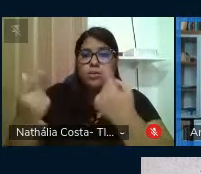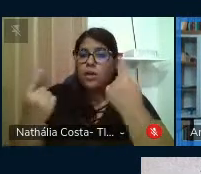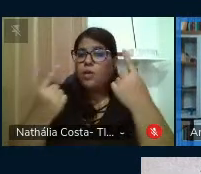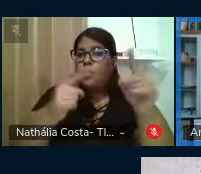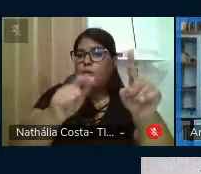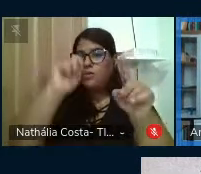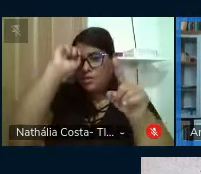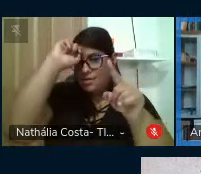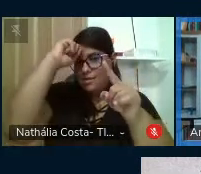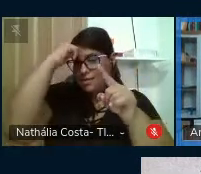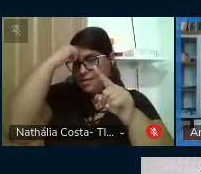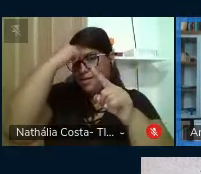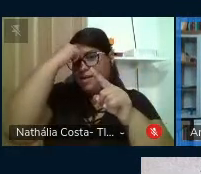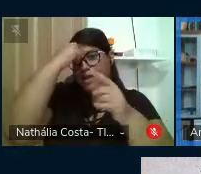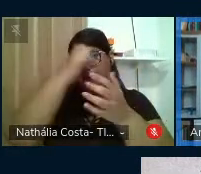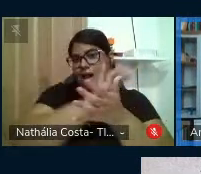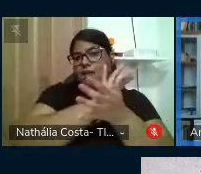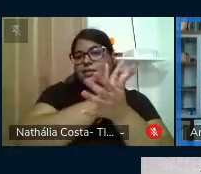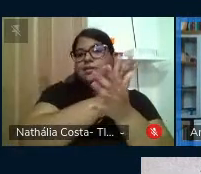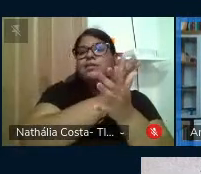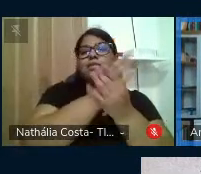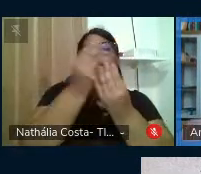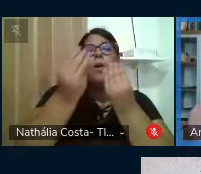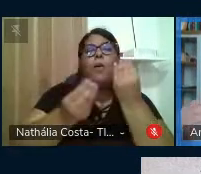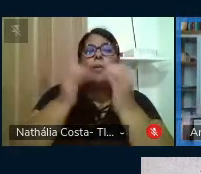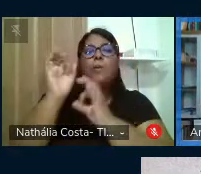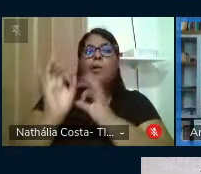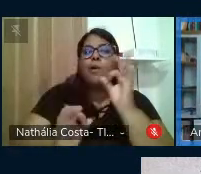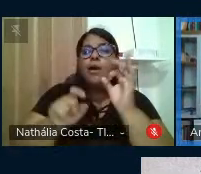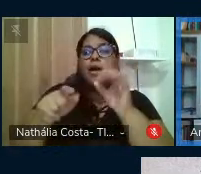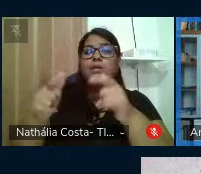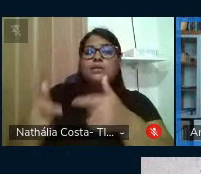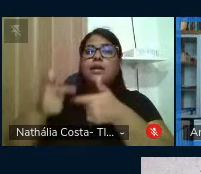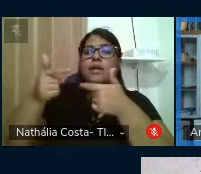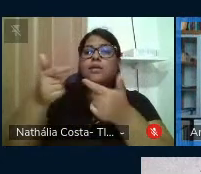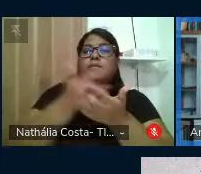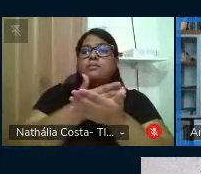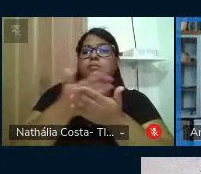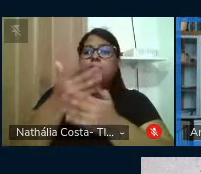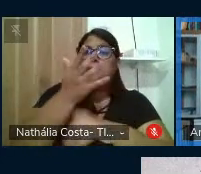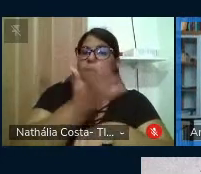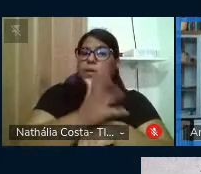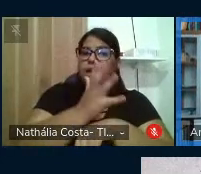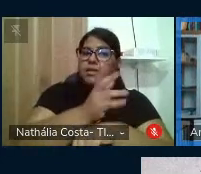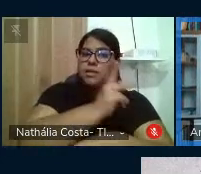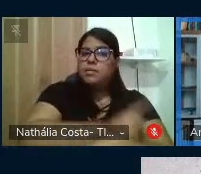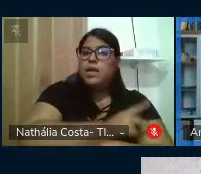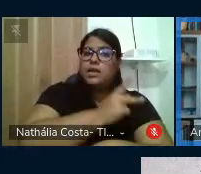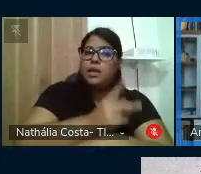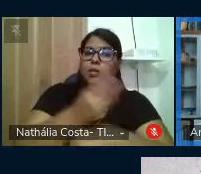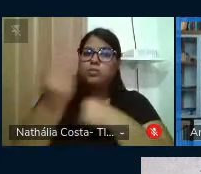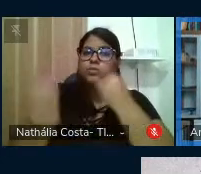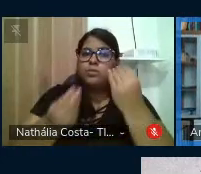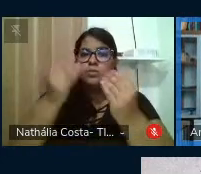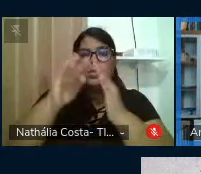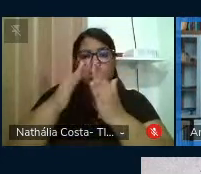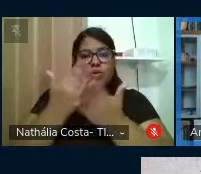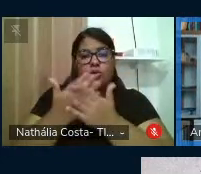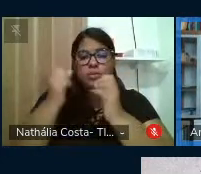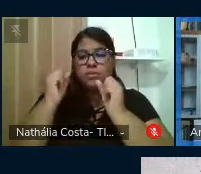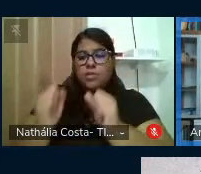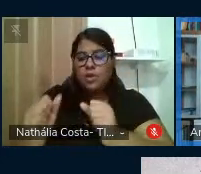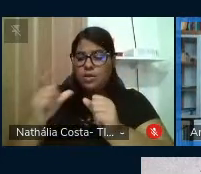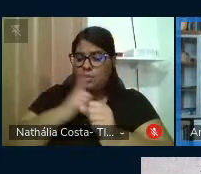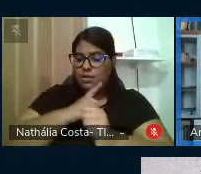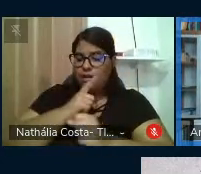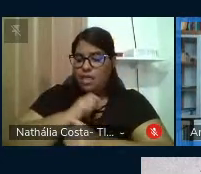antirracista. Como é que a gente constrói essa luta antirracista a partir de práticas pedagógicas? Como é que a escola pode fazer aí, pode